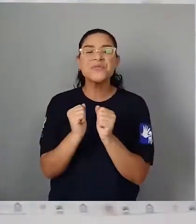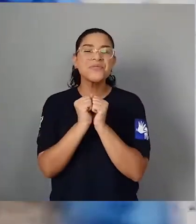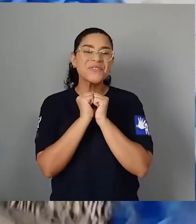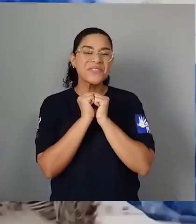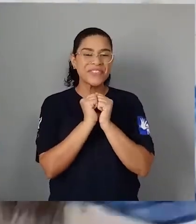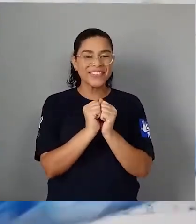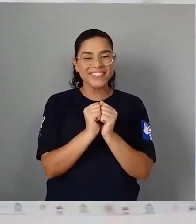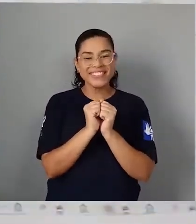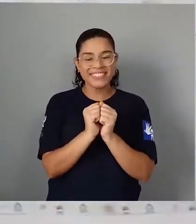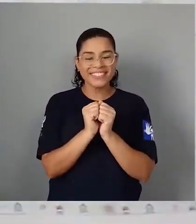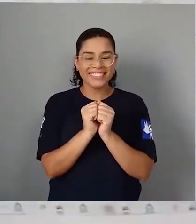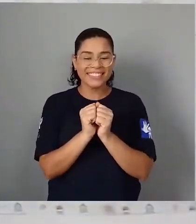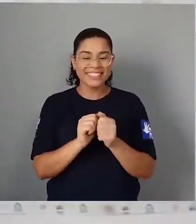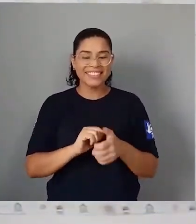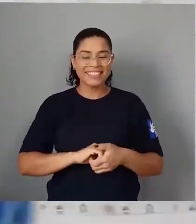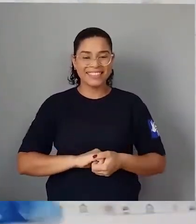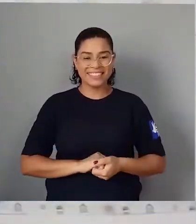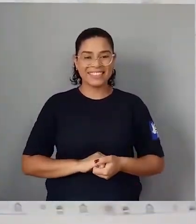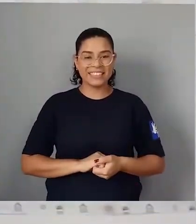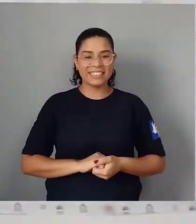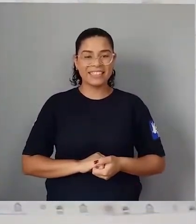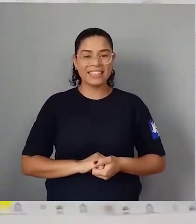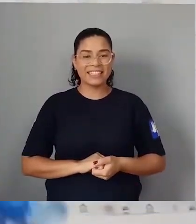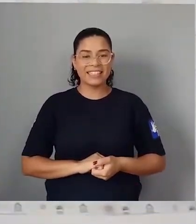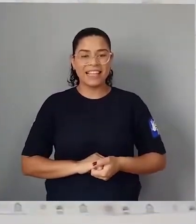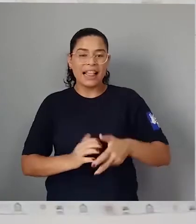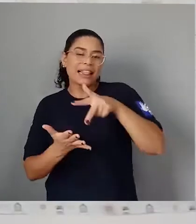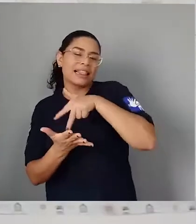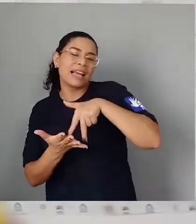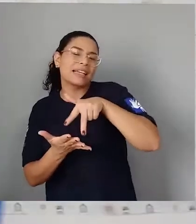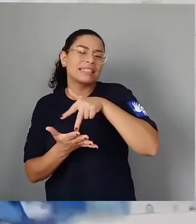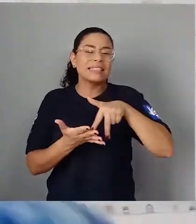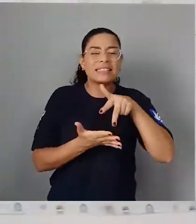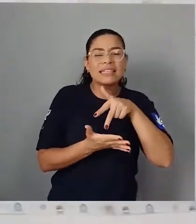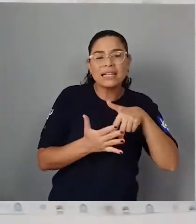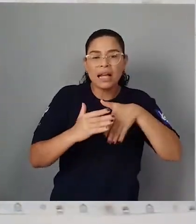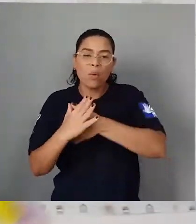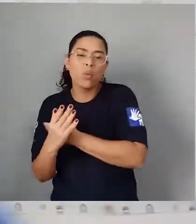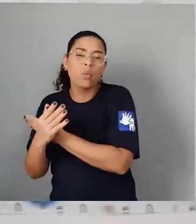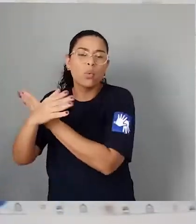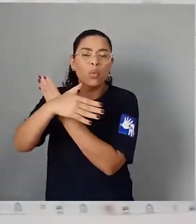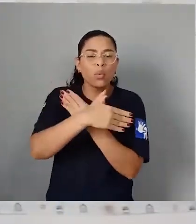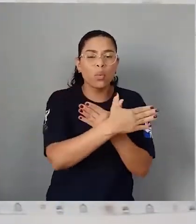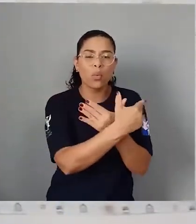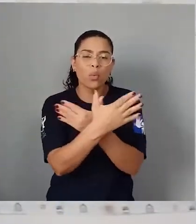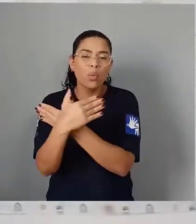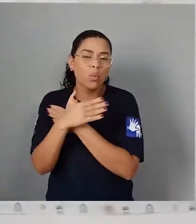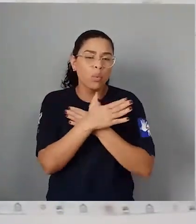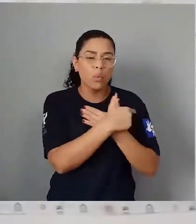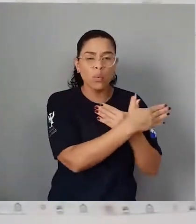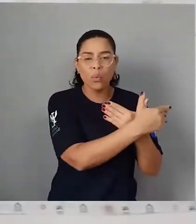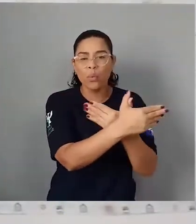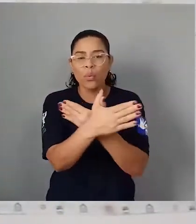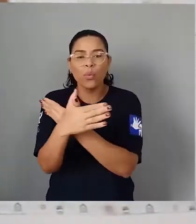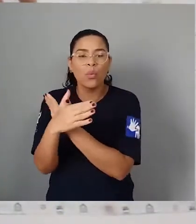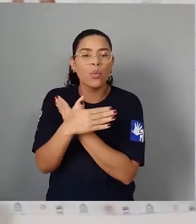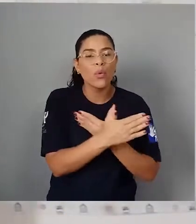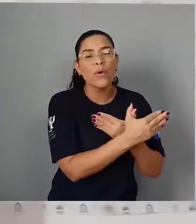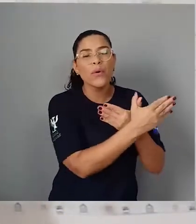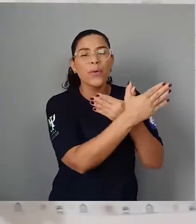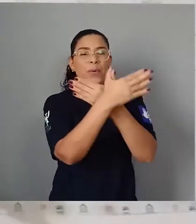Dança pra cá Dança pra lá Rodopiaram Rodopiaram Rodopiaram E